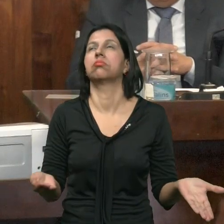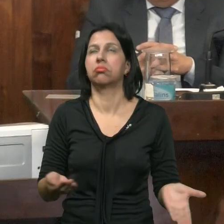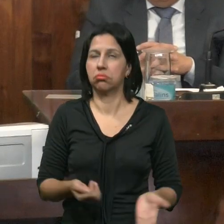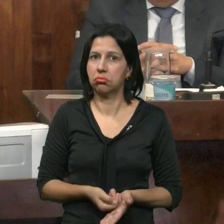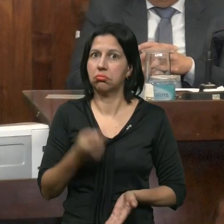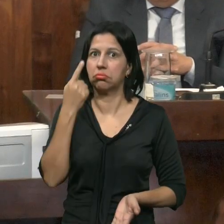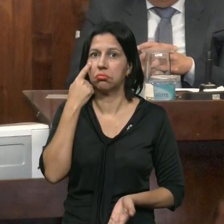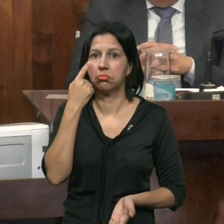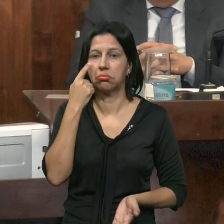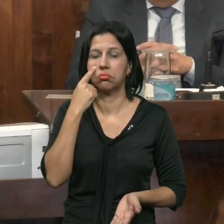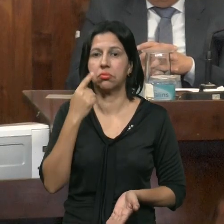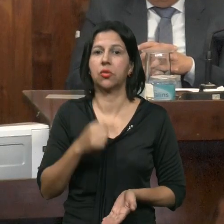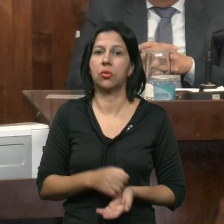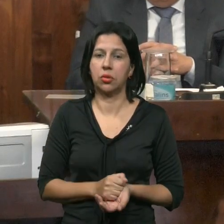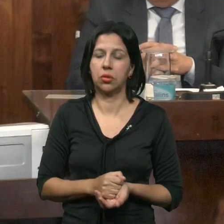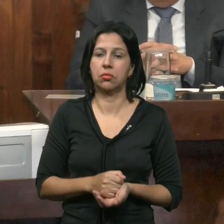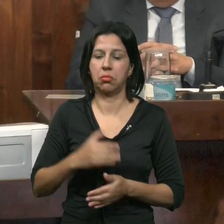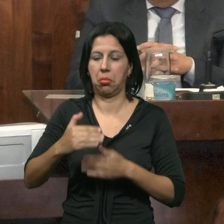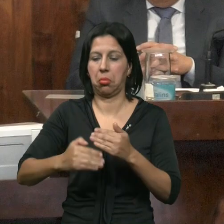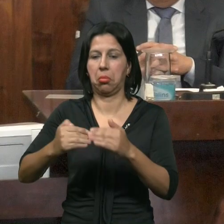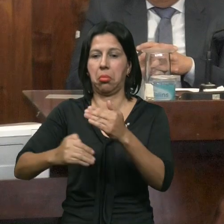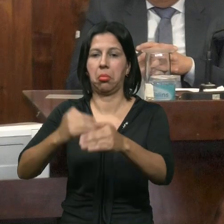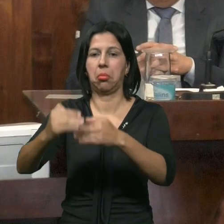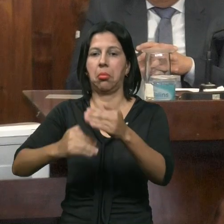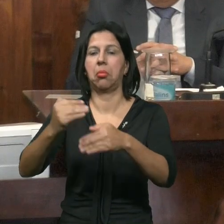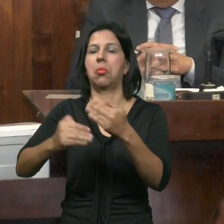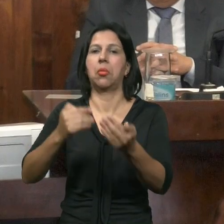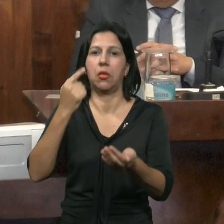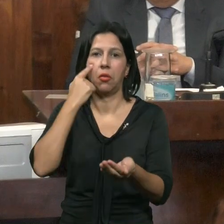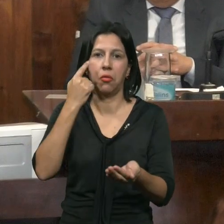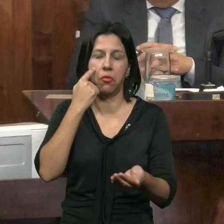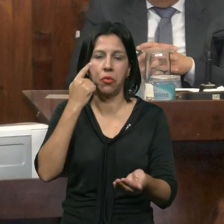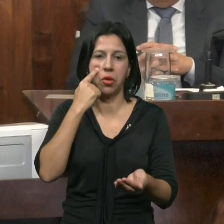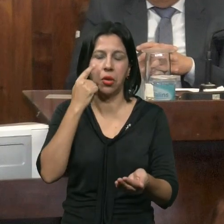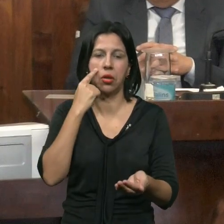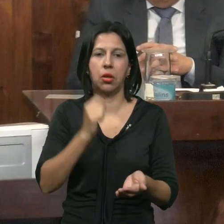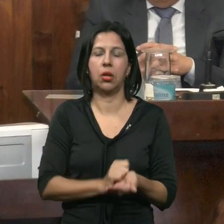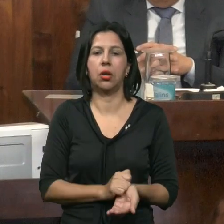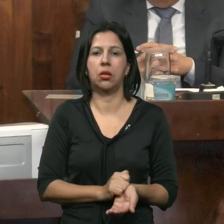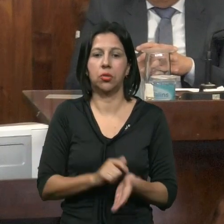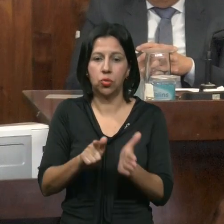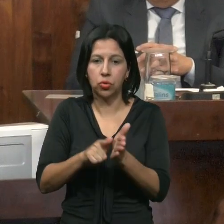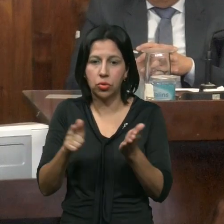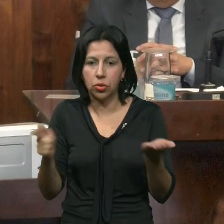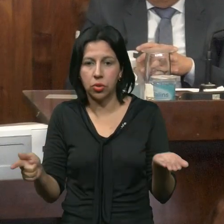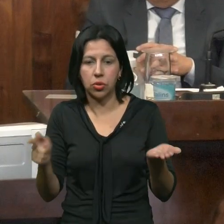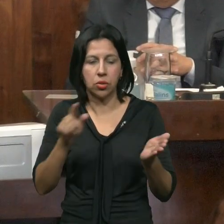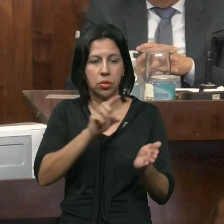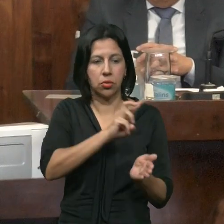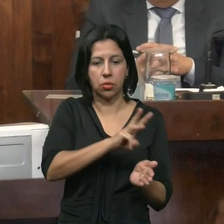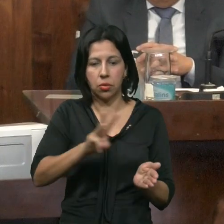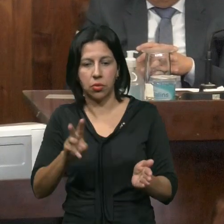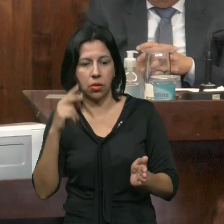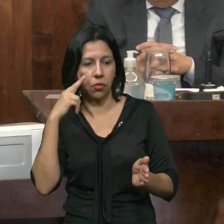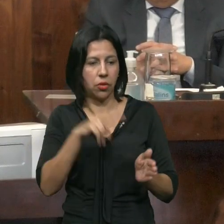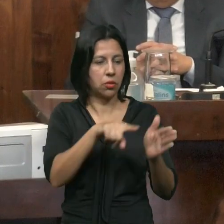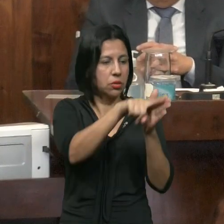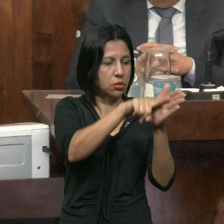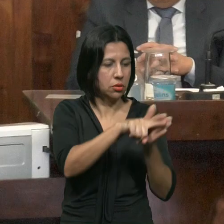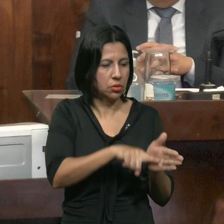gestão Tem Assumido Nos Últimos Dias Aí Basta Dar Uma Olhada No Diário Oficial O Número De Contratos